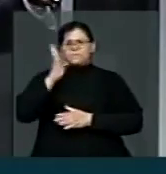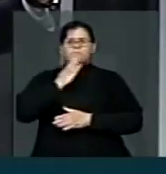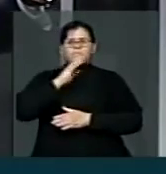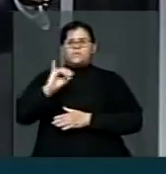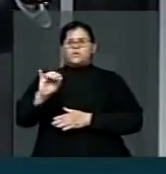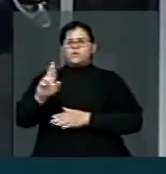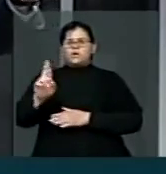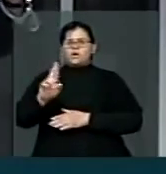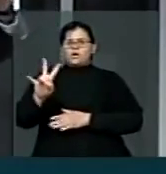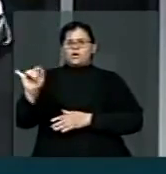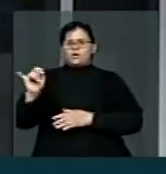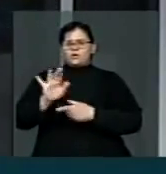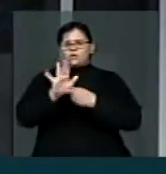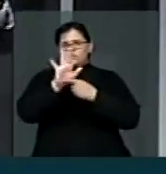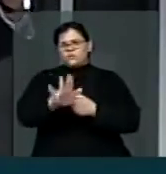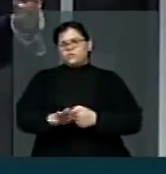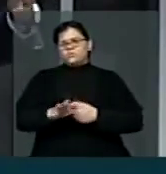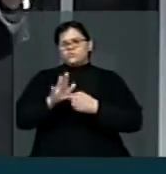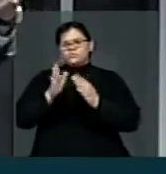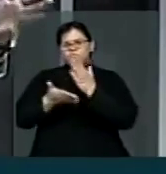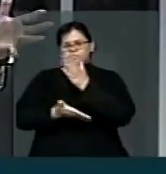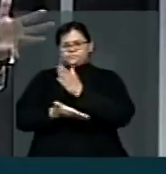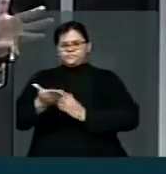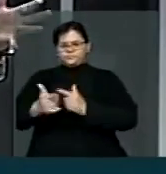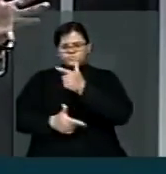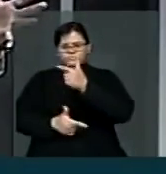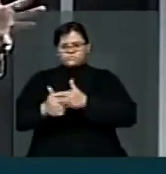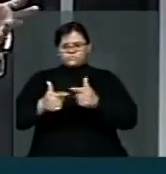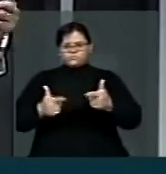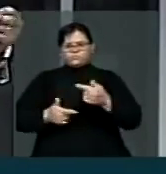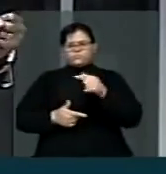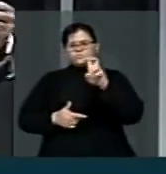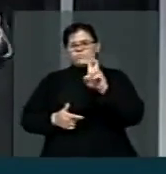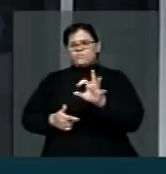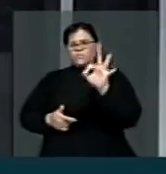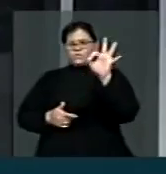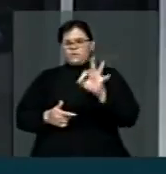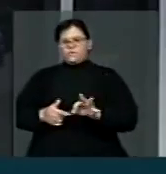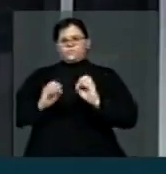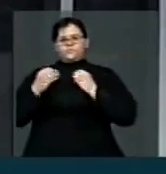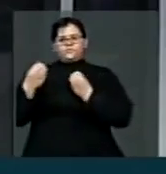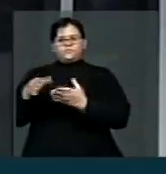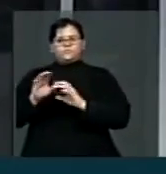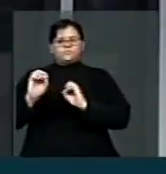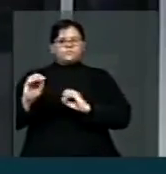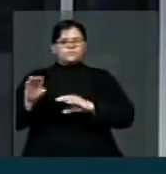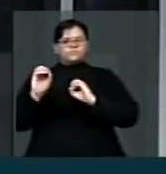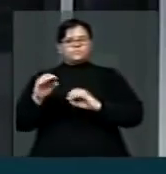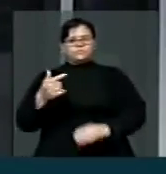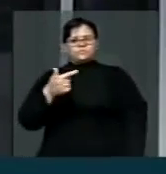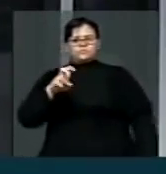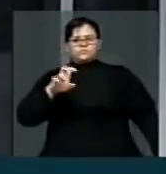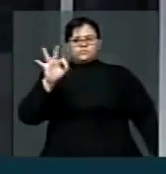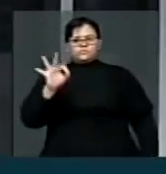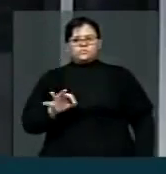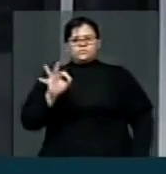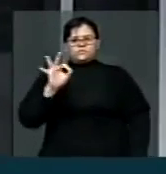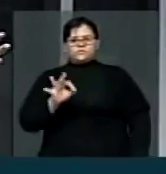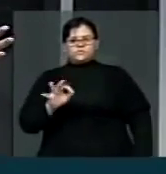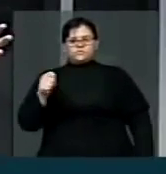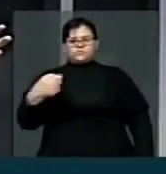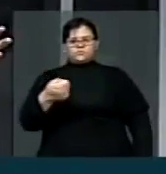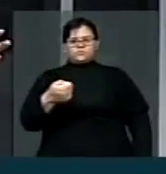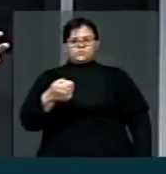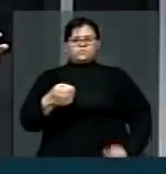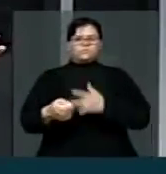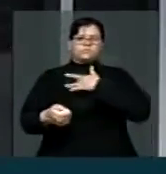estimadamente para se dividir 75% para educação e 25% para